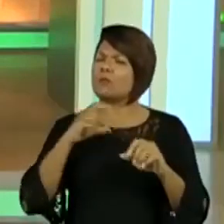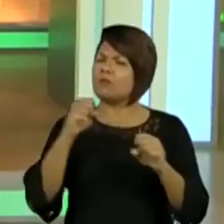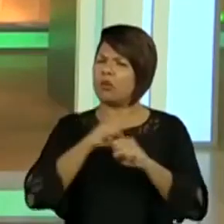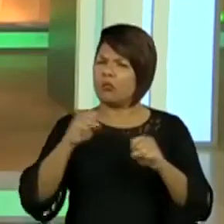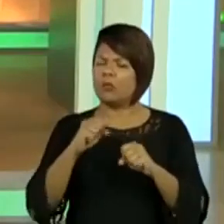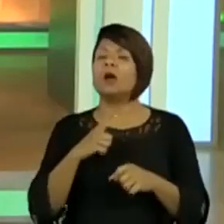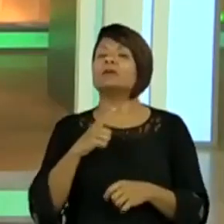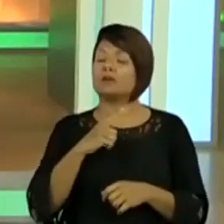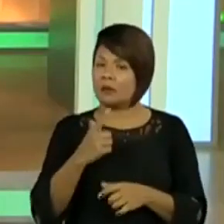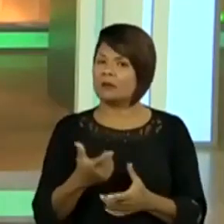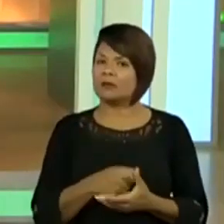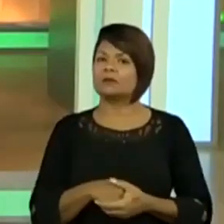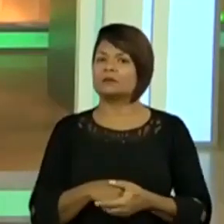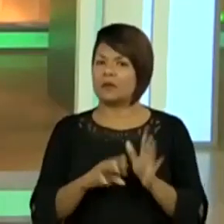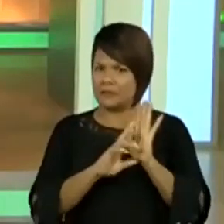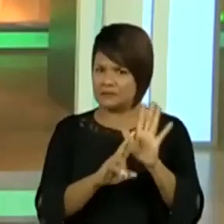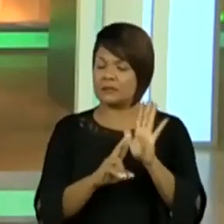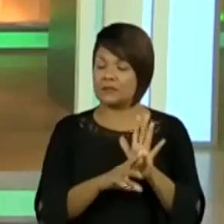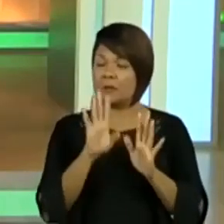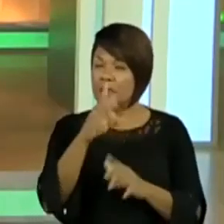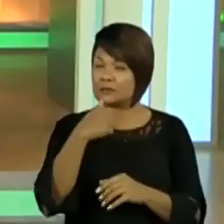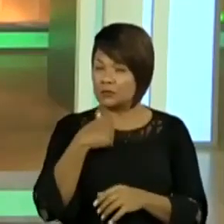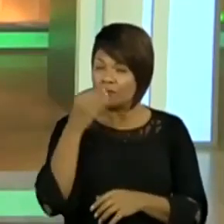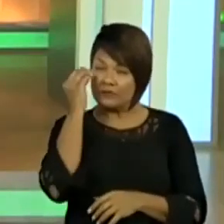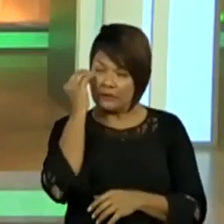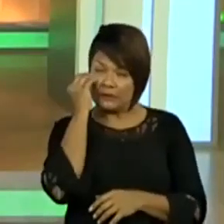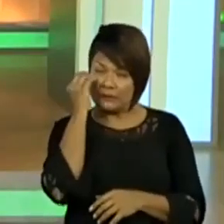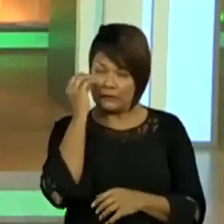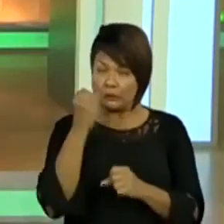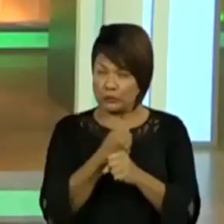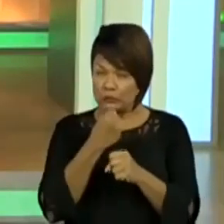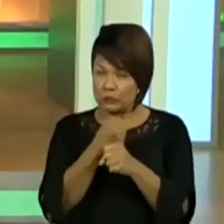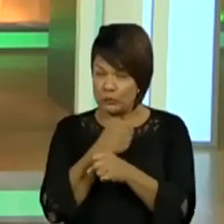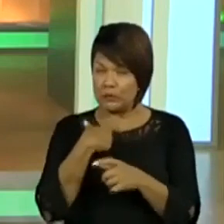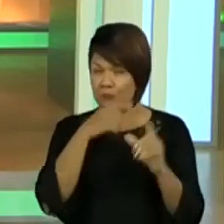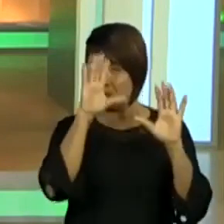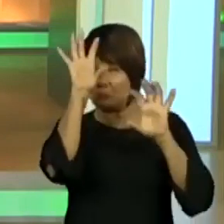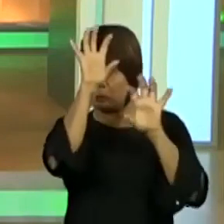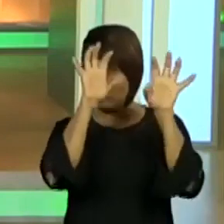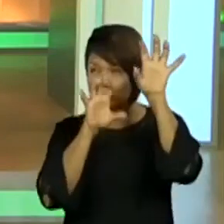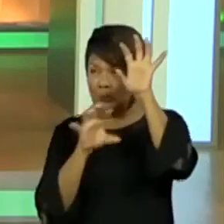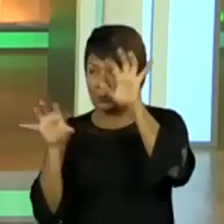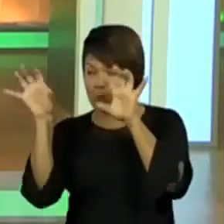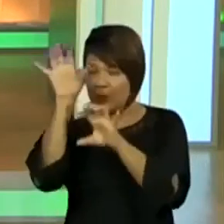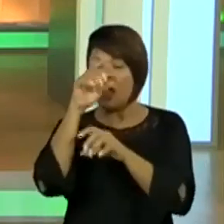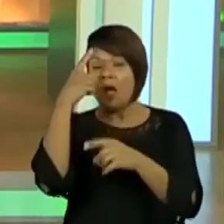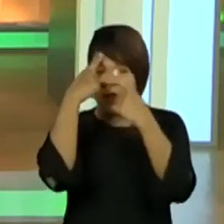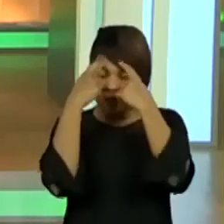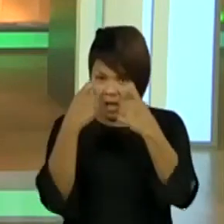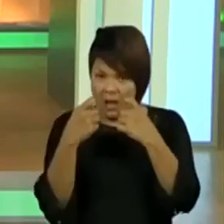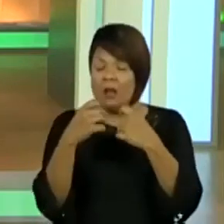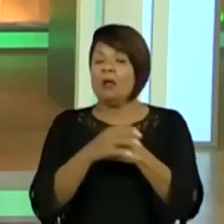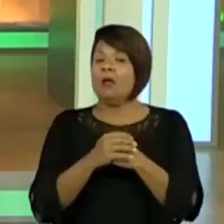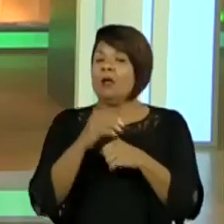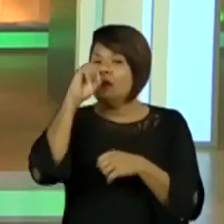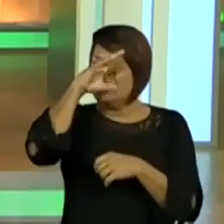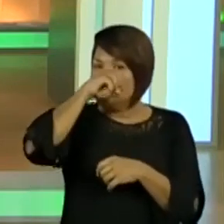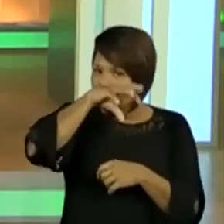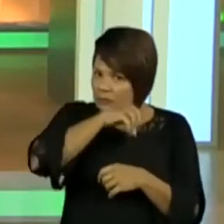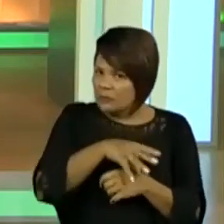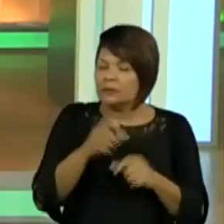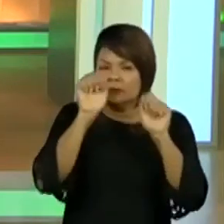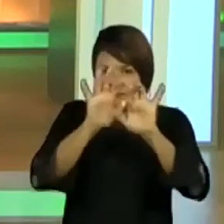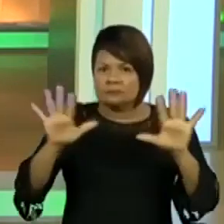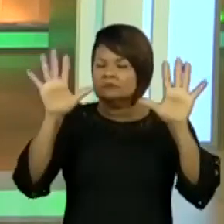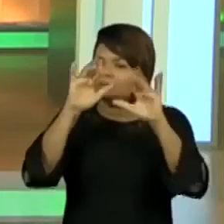Mas eu, quando estava tentando construir esta imagem, era a ideia da violência urbana. Mas confesso para vocês, na hora que a coloca algumas